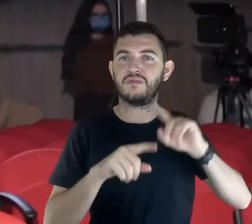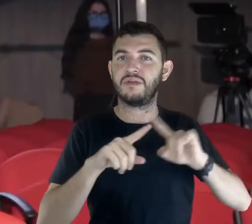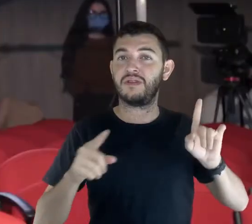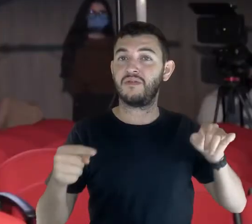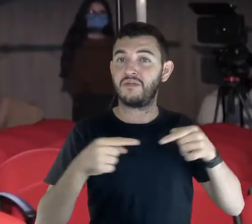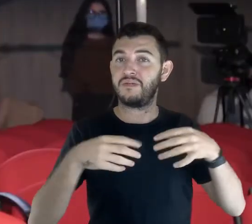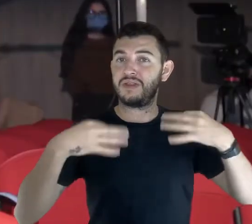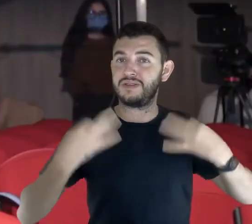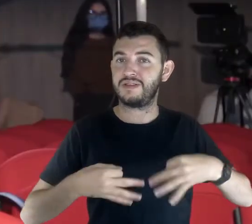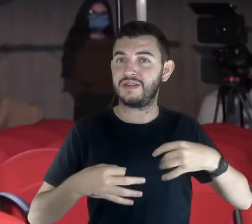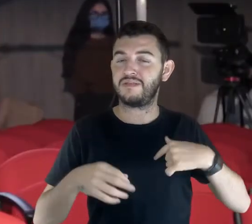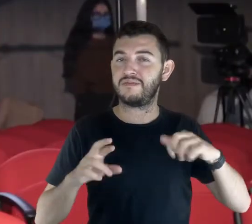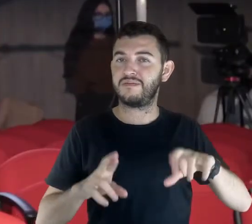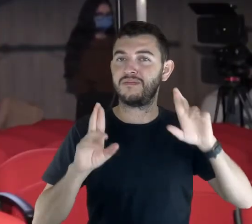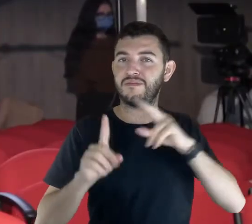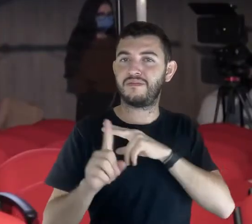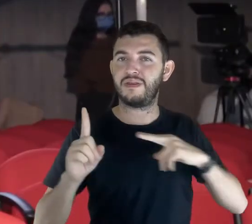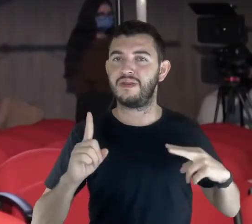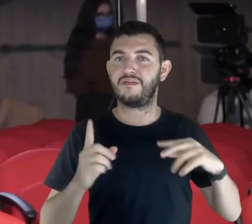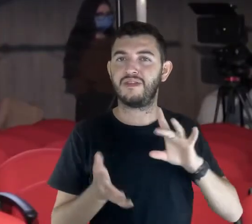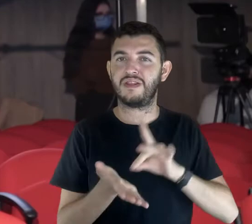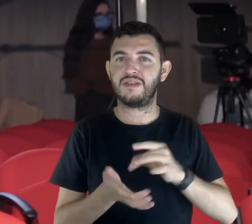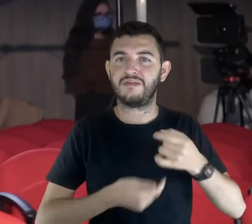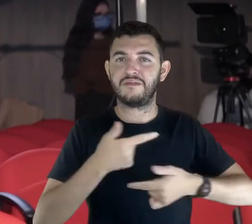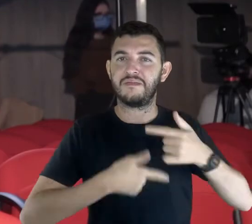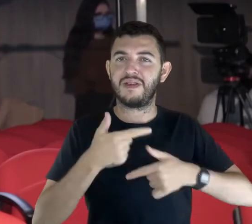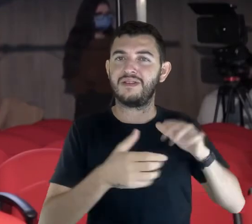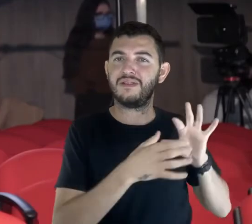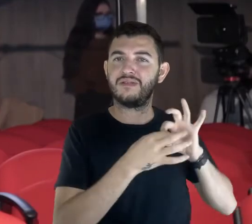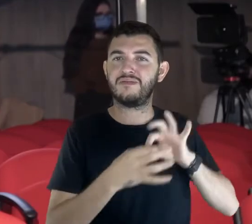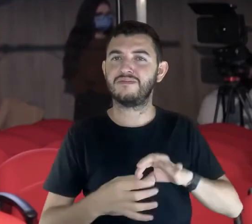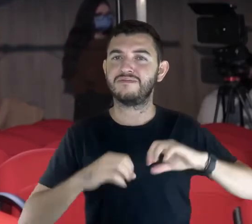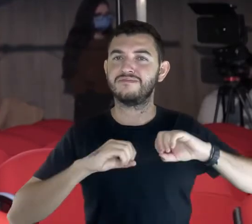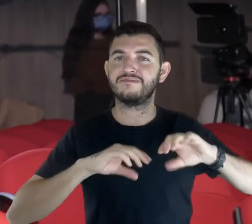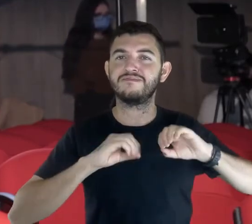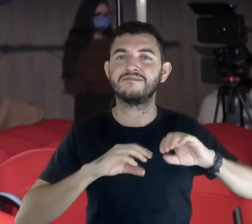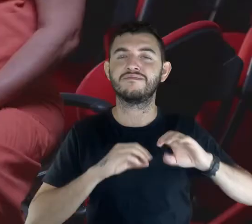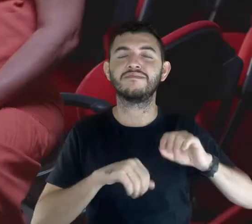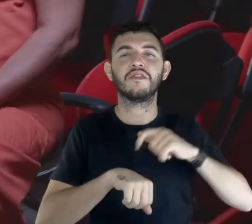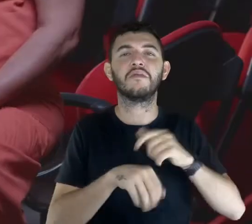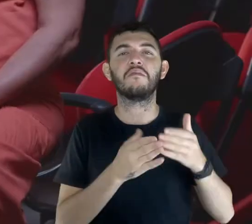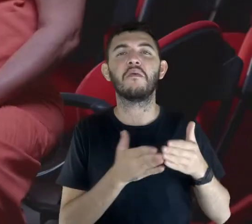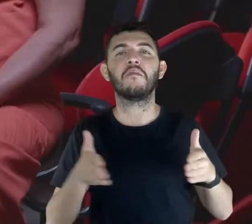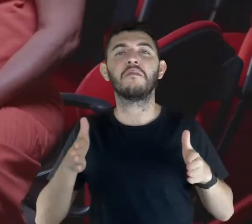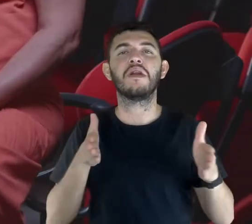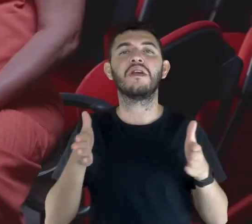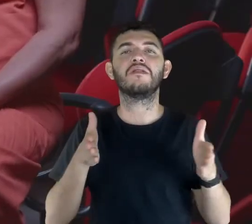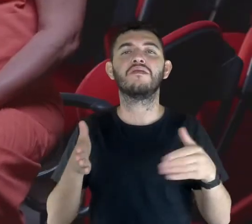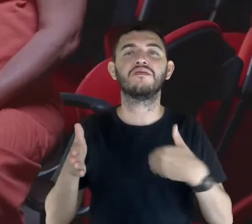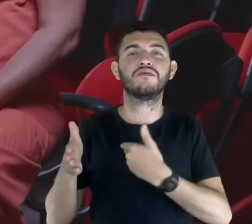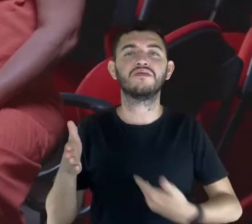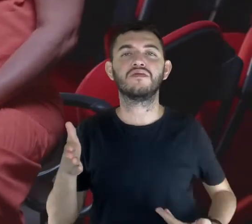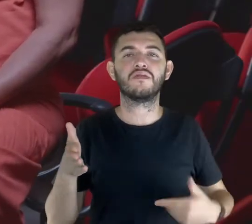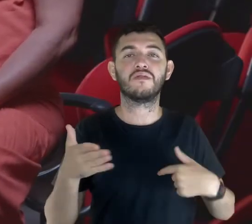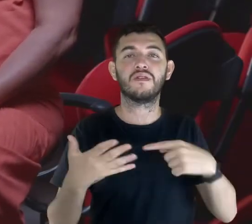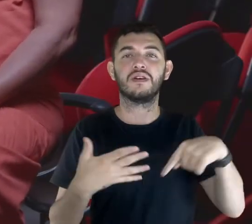E aí esse curso veio atender as minhas expectativas, porque eu trabalho nessa área de educação em épocas de